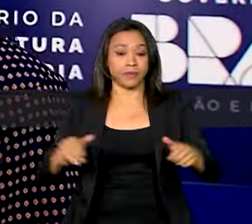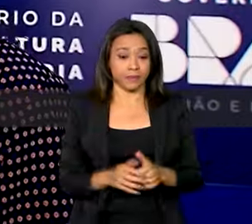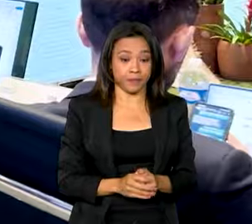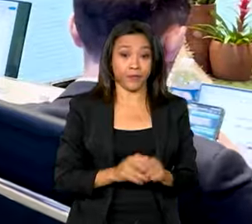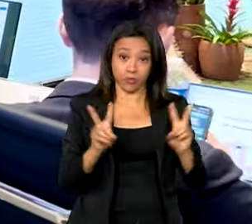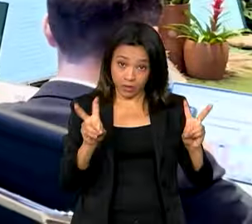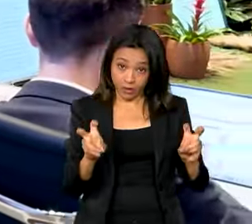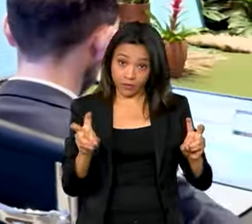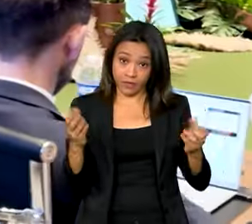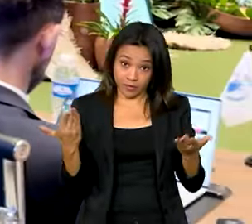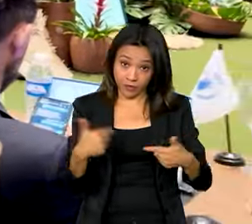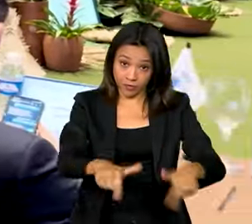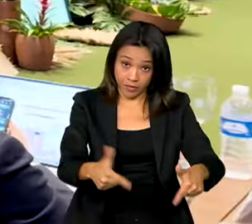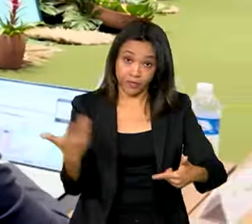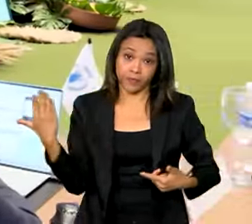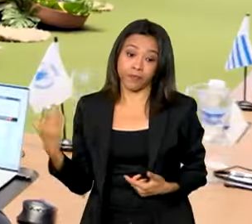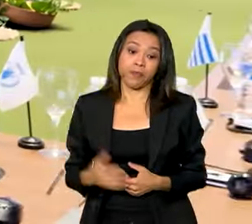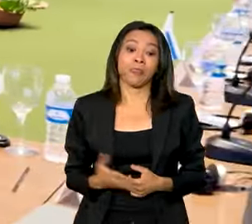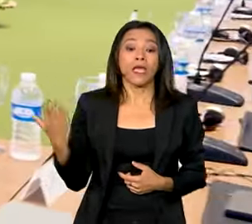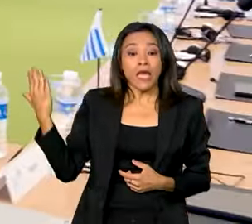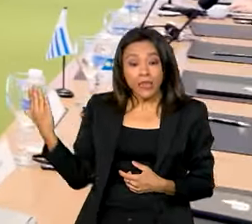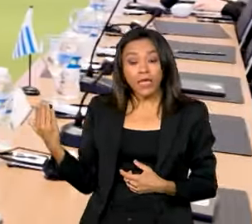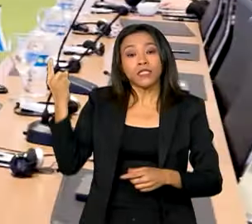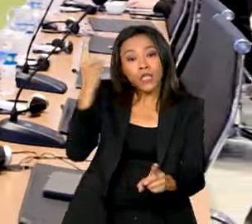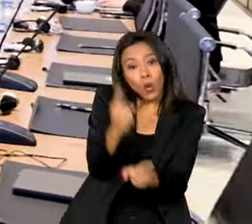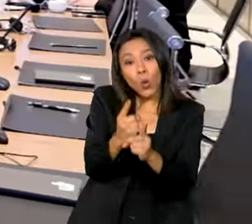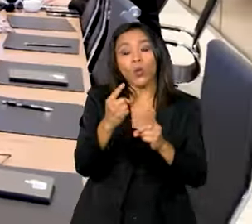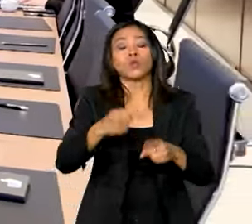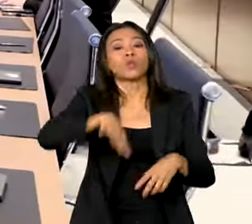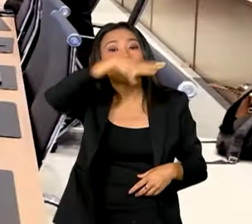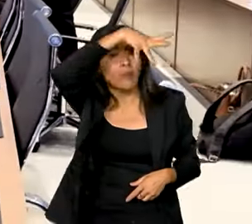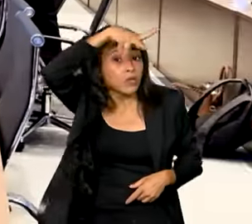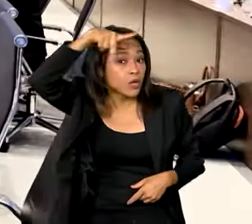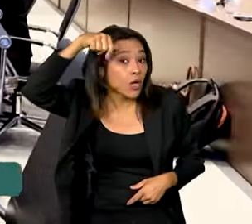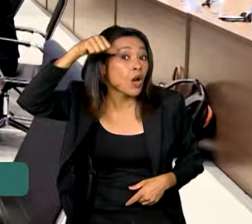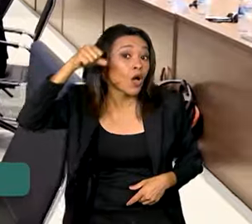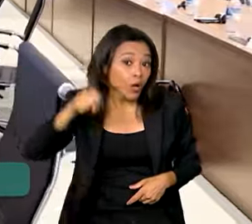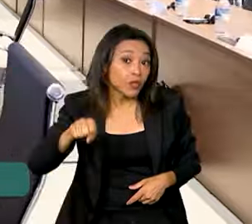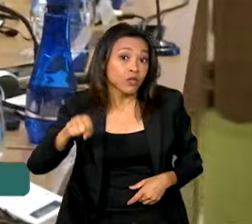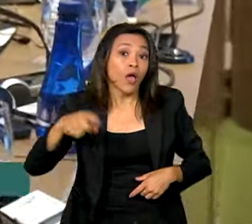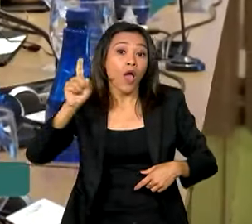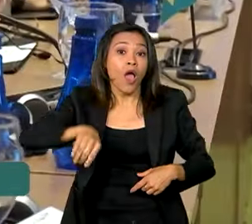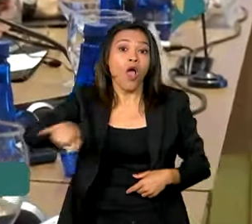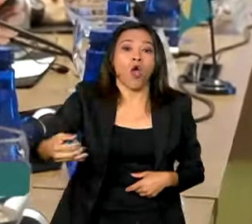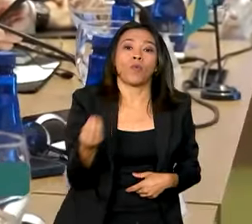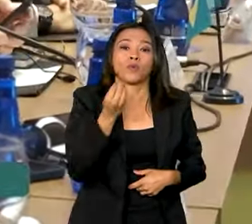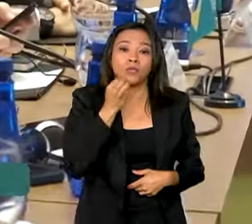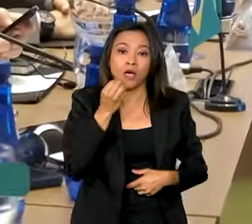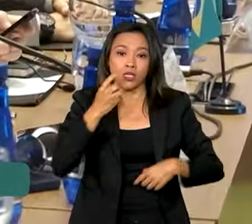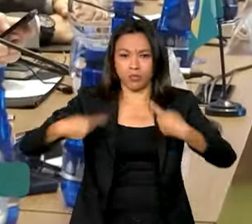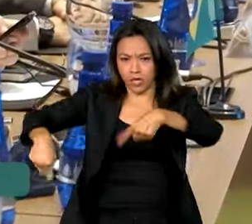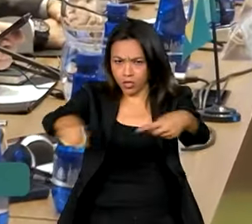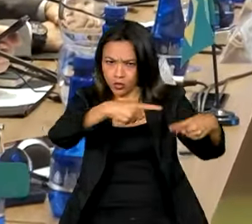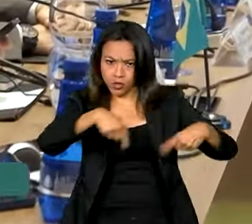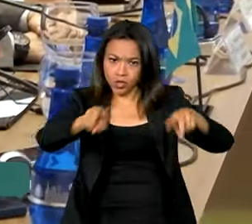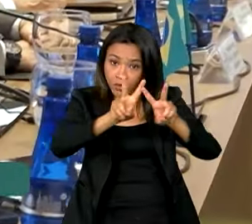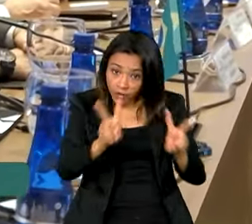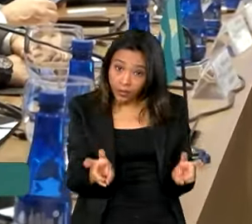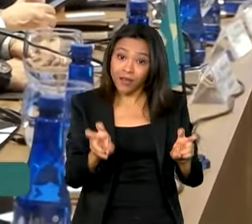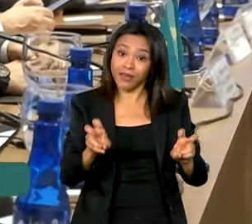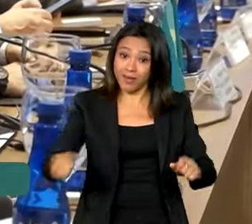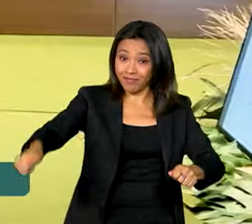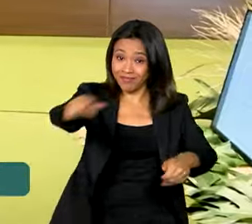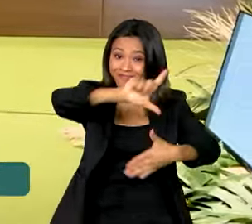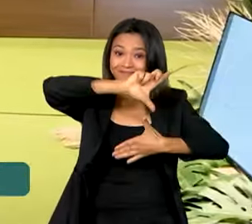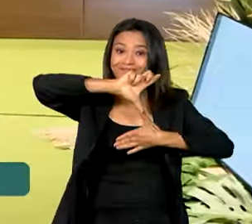O evento realizado no Mato Grosso é uma oportunidade também para discutir pautas e oportunidades para a América